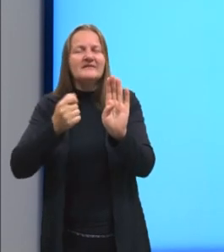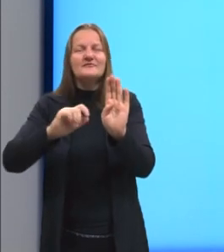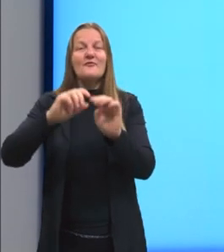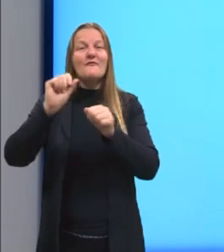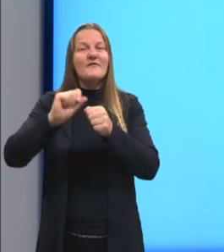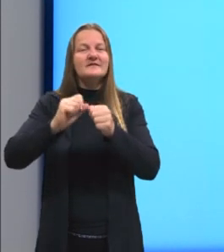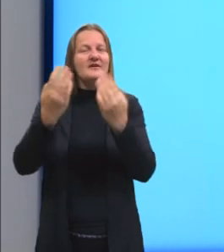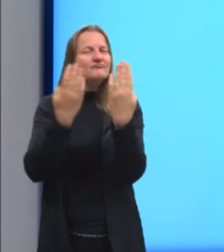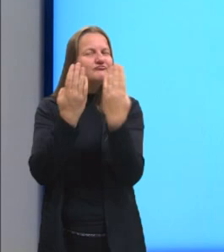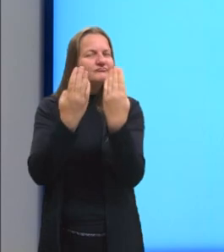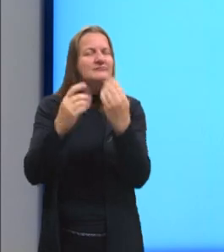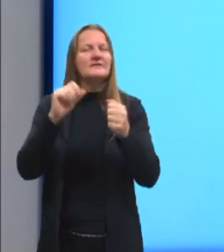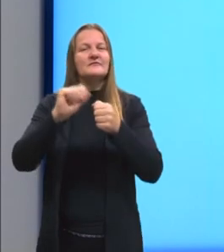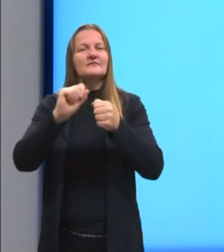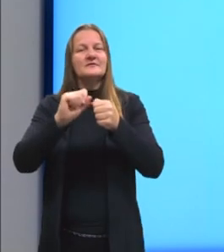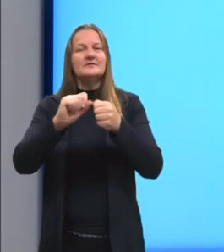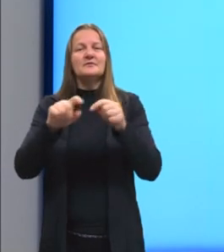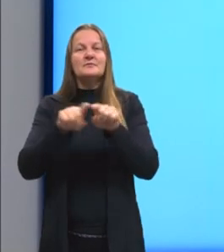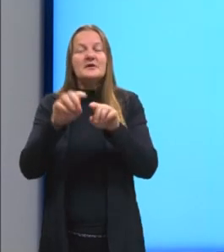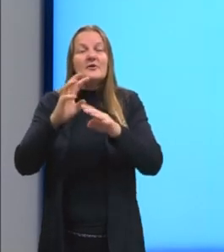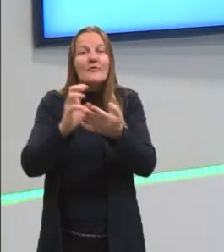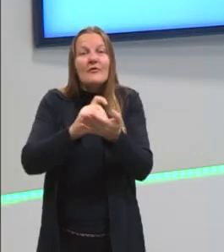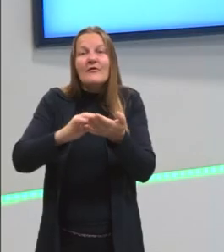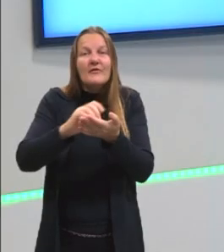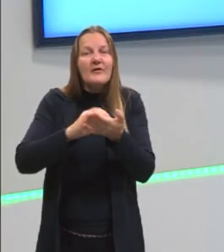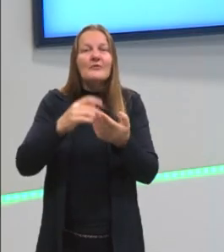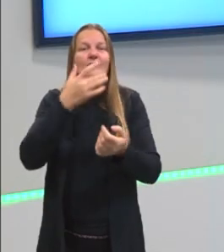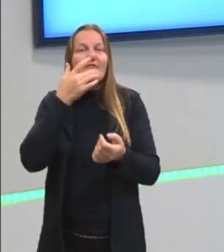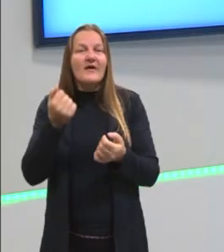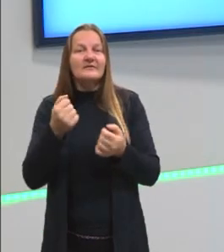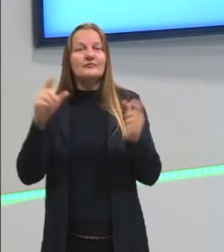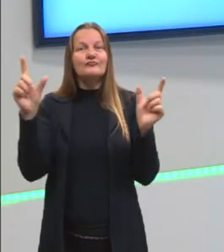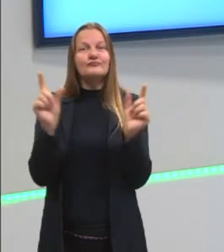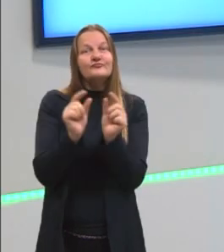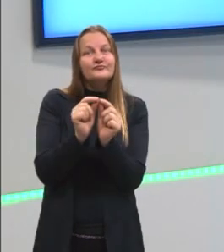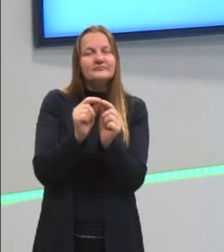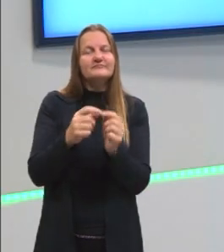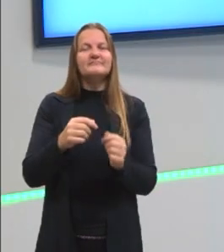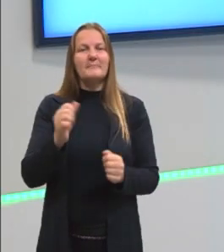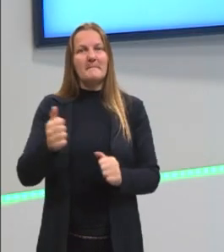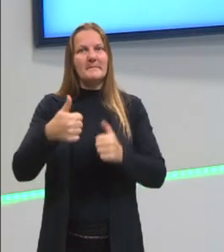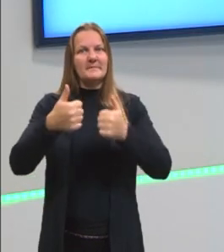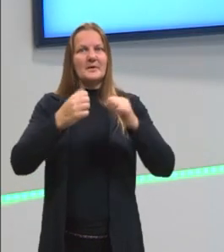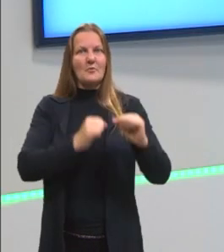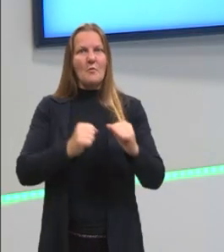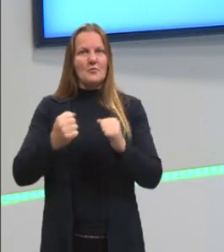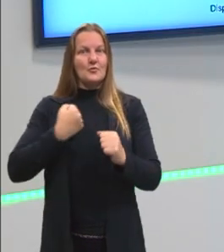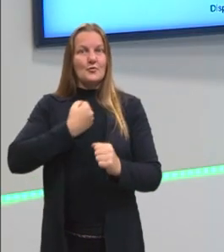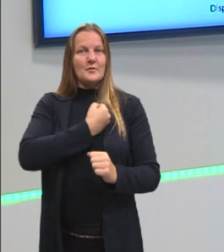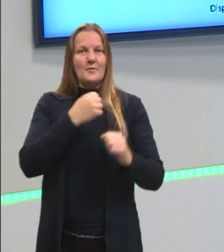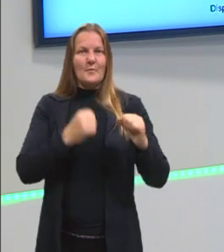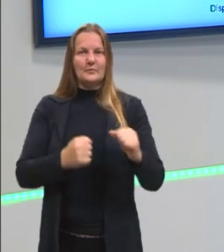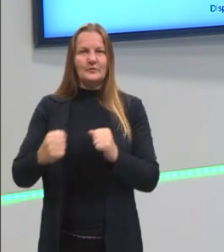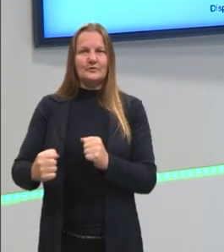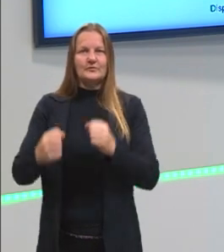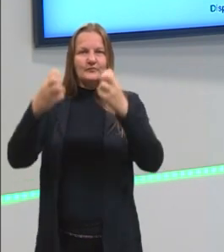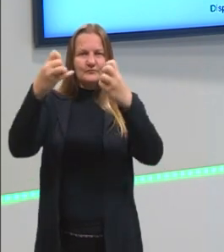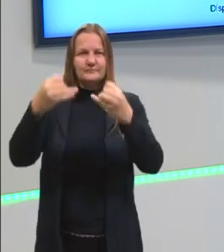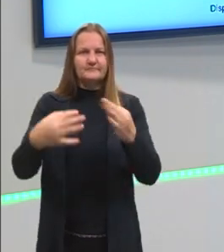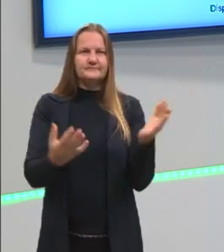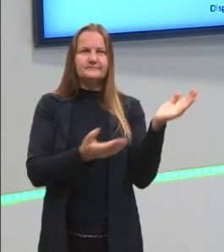comparações e também cálculos. Eu vou voltar aqui para mostrar para vocês o seguinte.